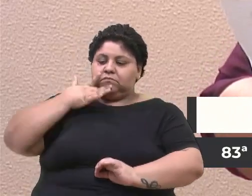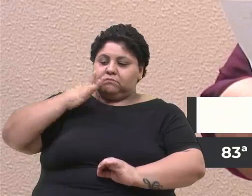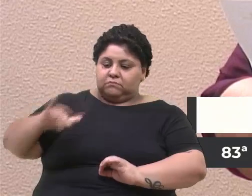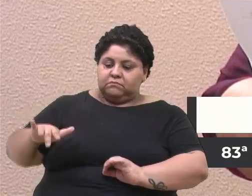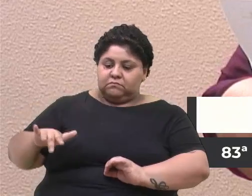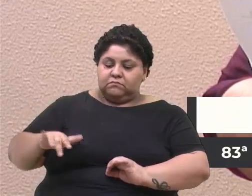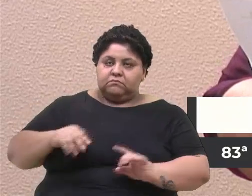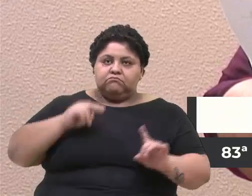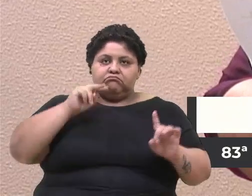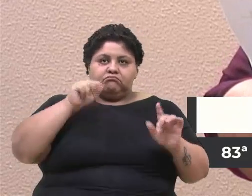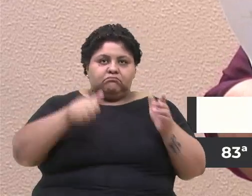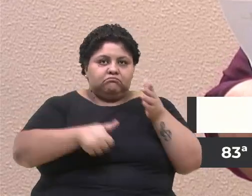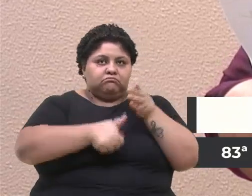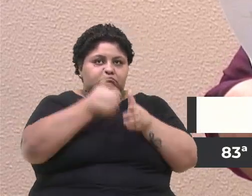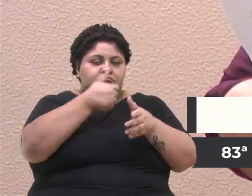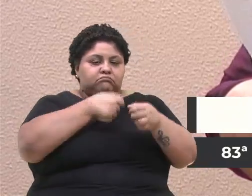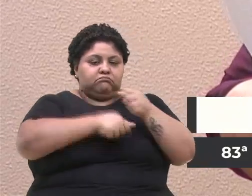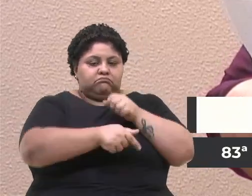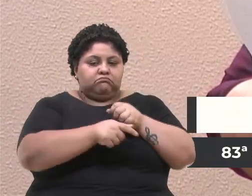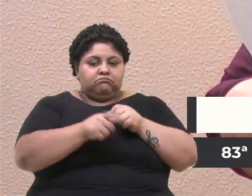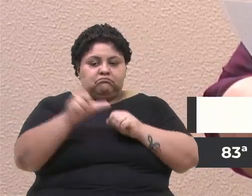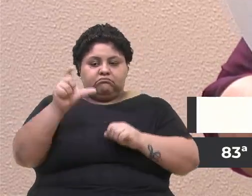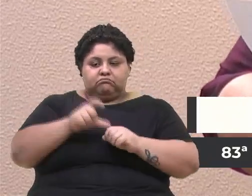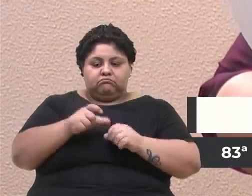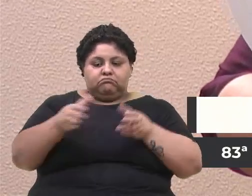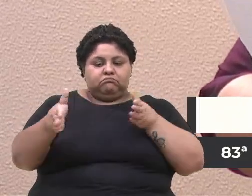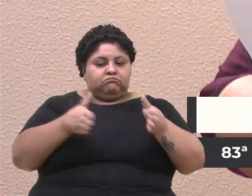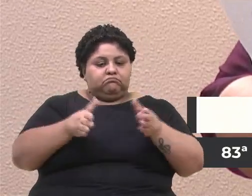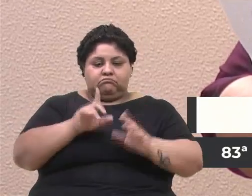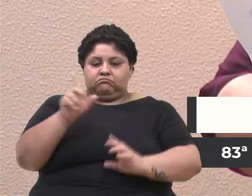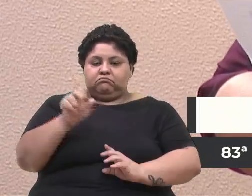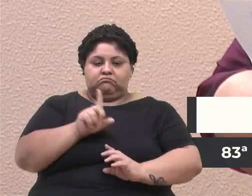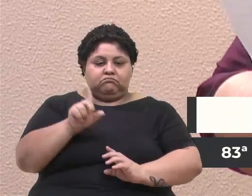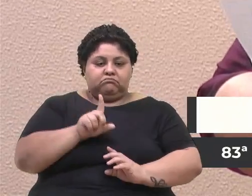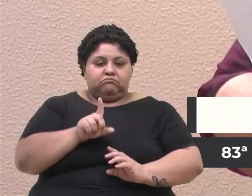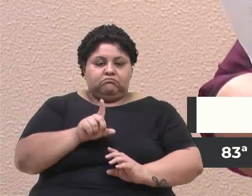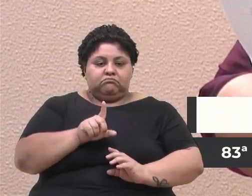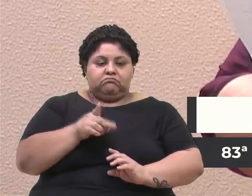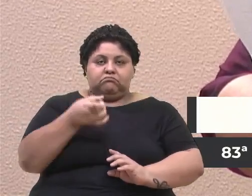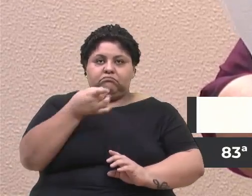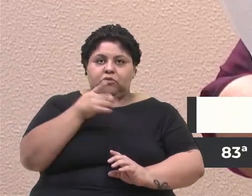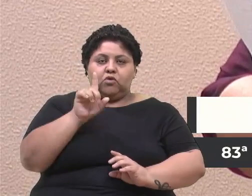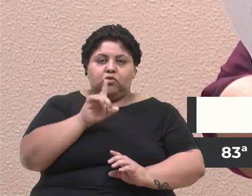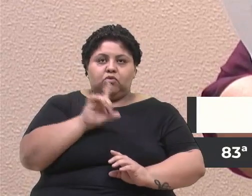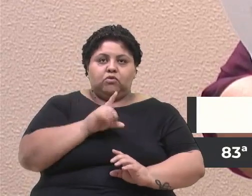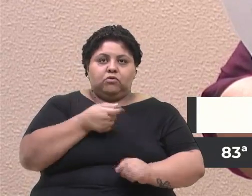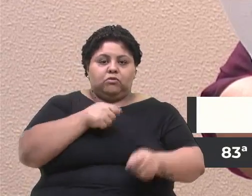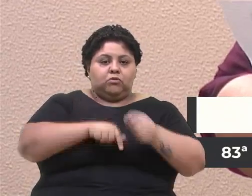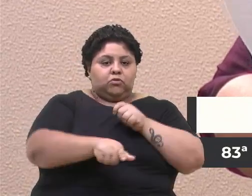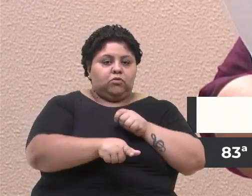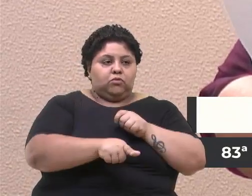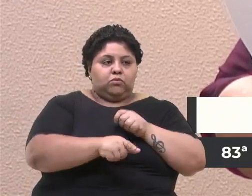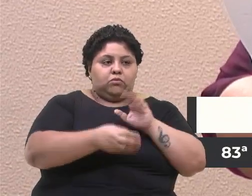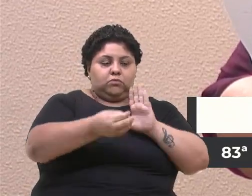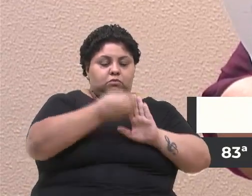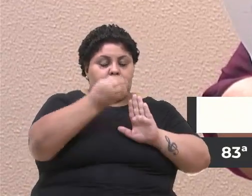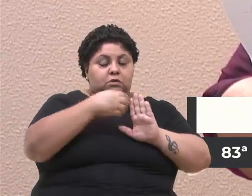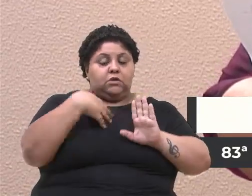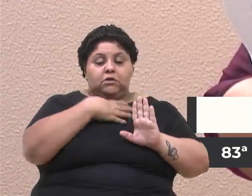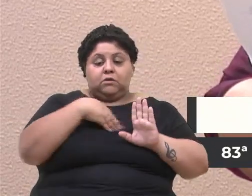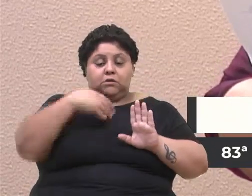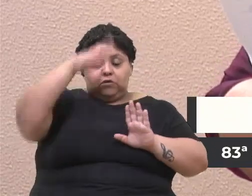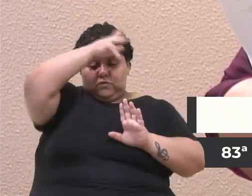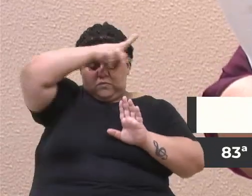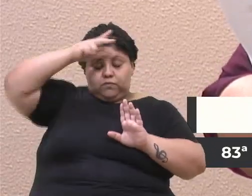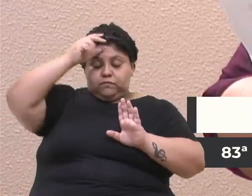investimentos a curto prazo não é factível apenas em recursos orçamentários. Desse modo, o município de Caxias do Sul